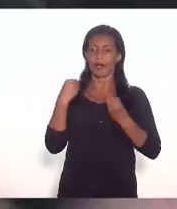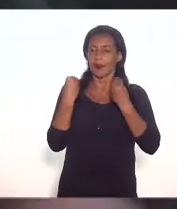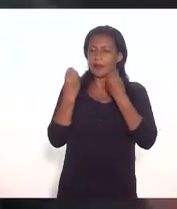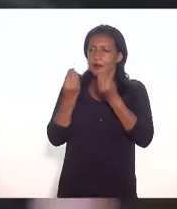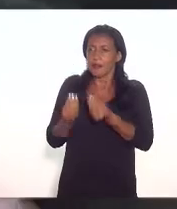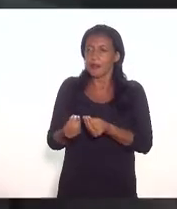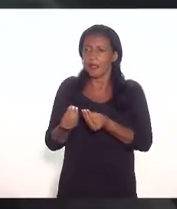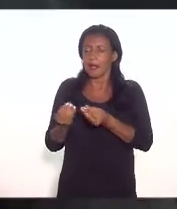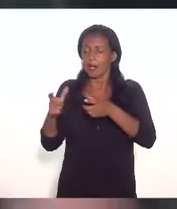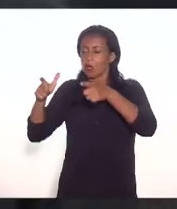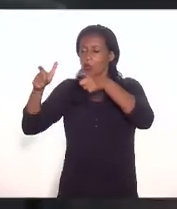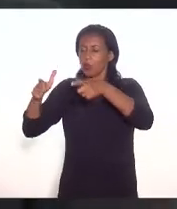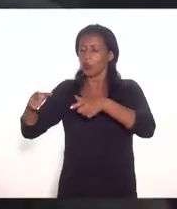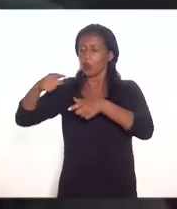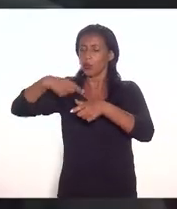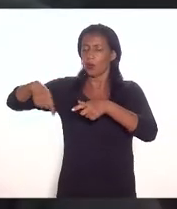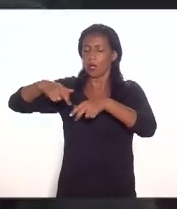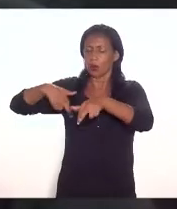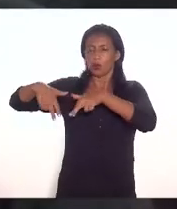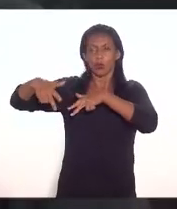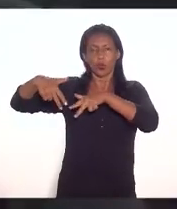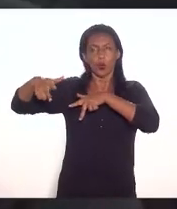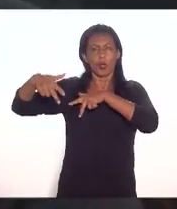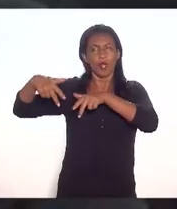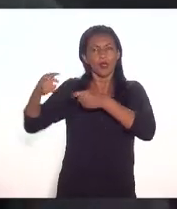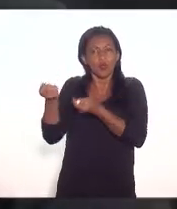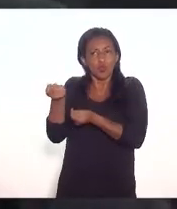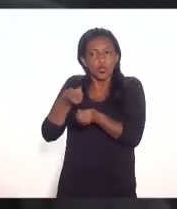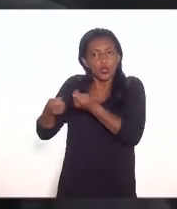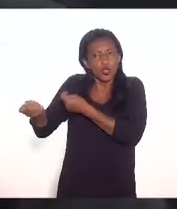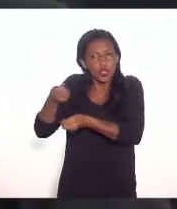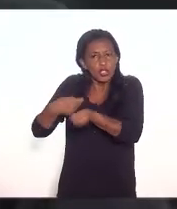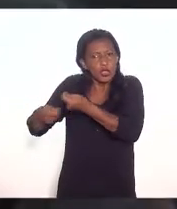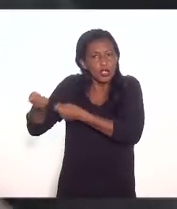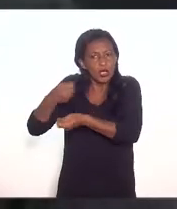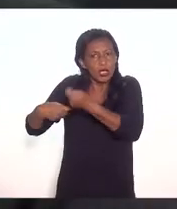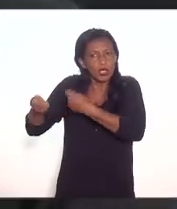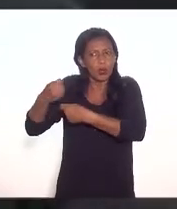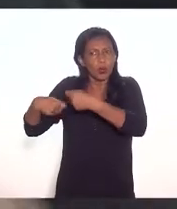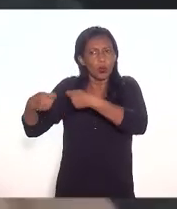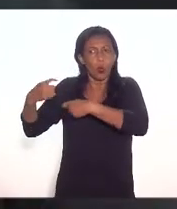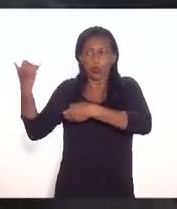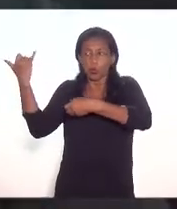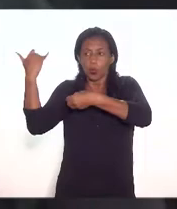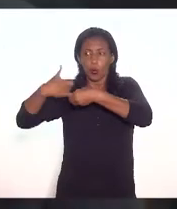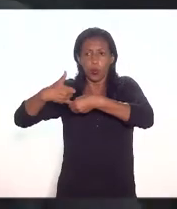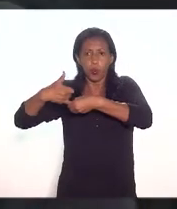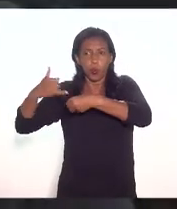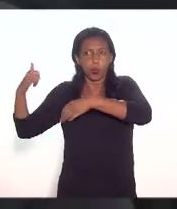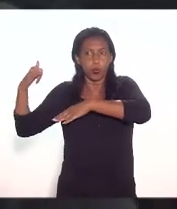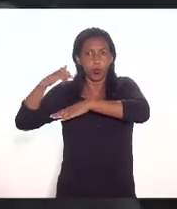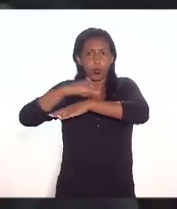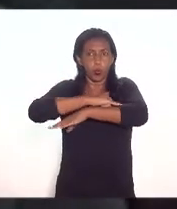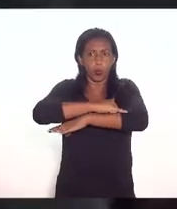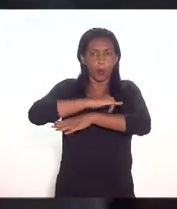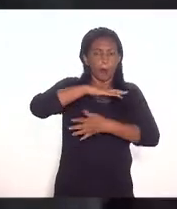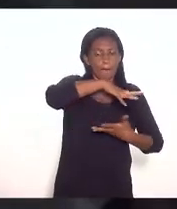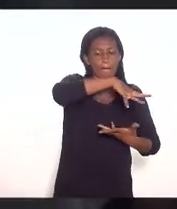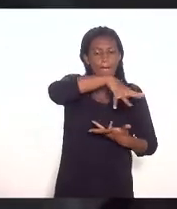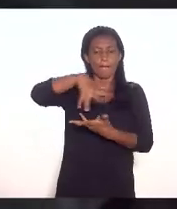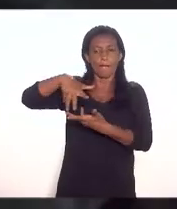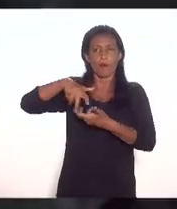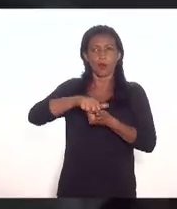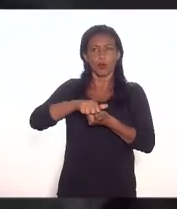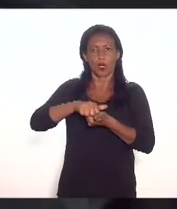em ambientes de circulação econômica na venda do combustível aonde se opera o hub internacional então isso é